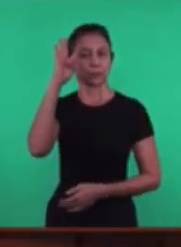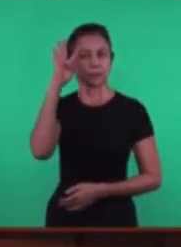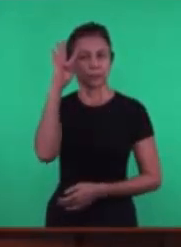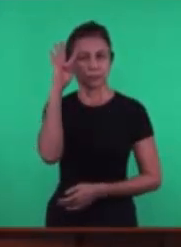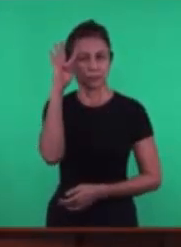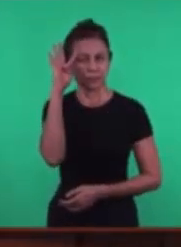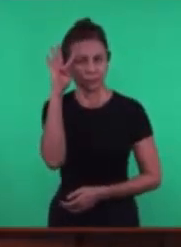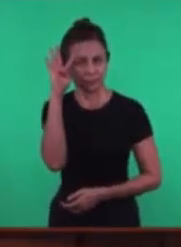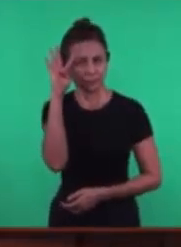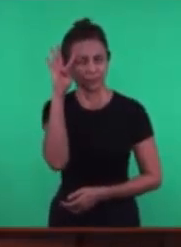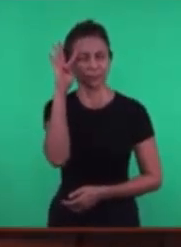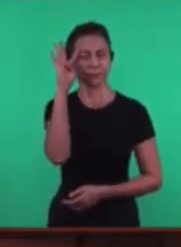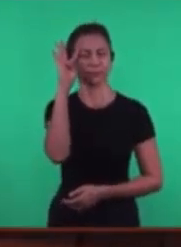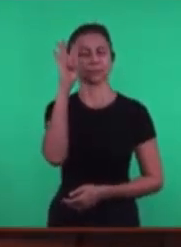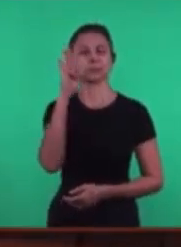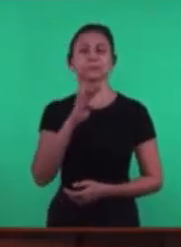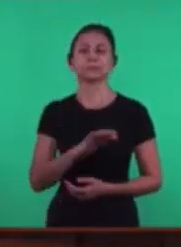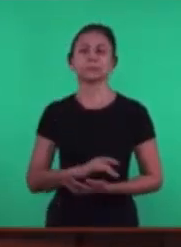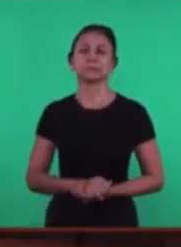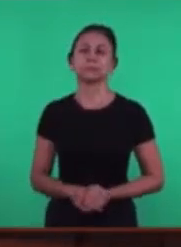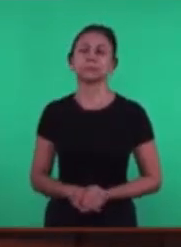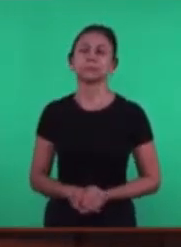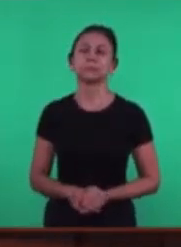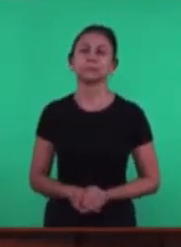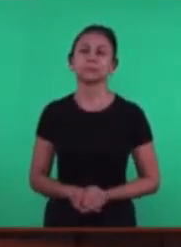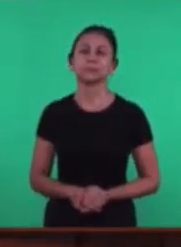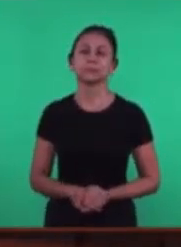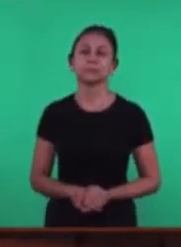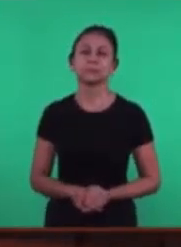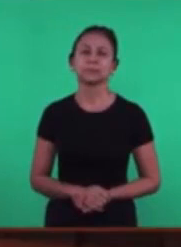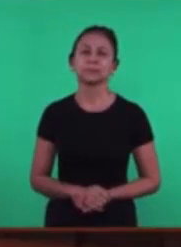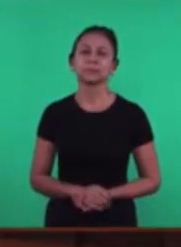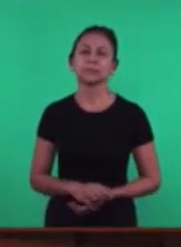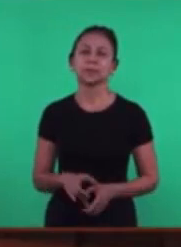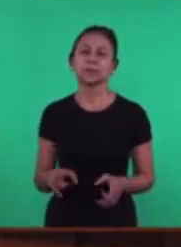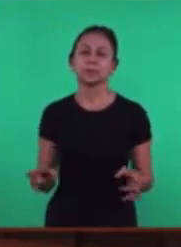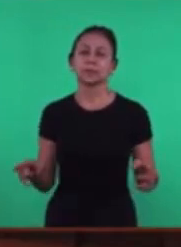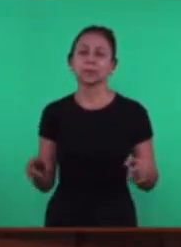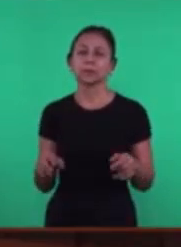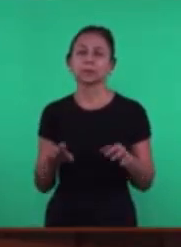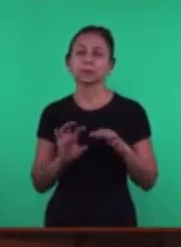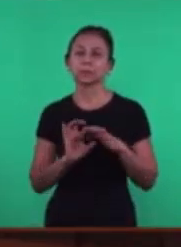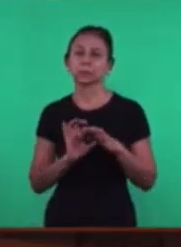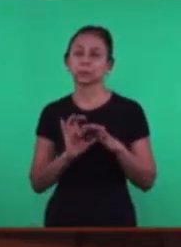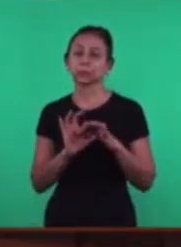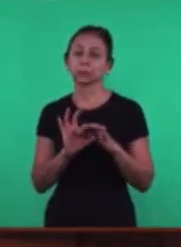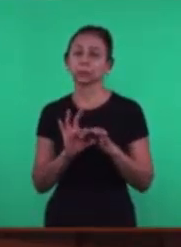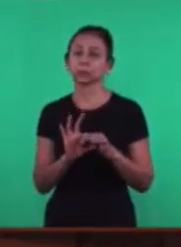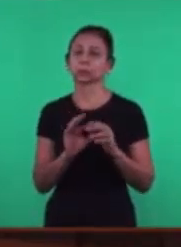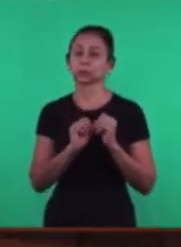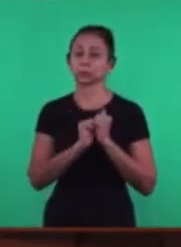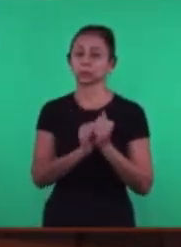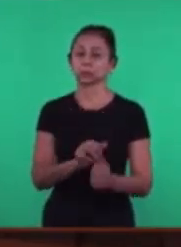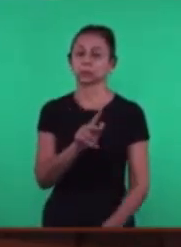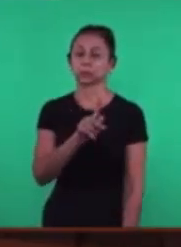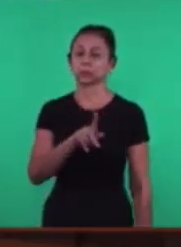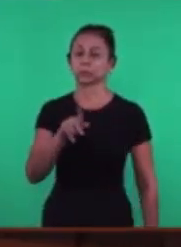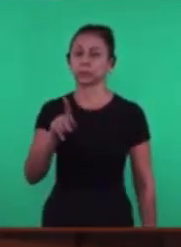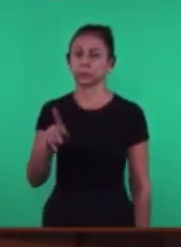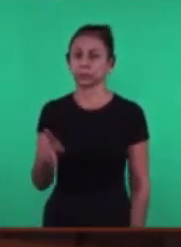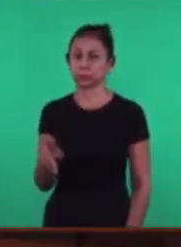Recebam As professoras de escola dominical Que não